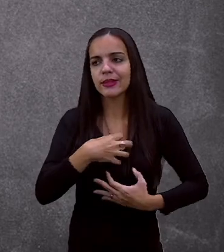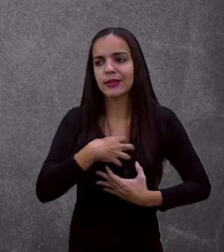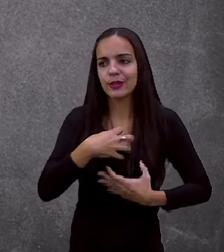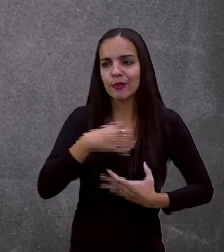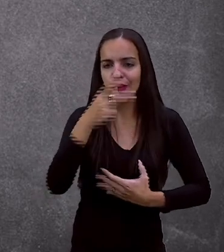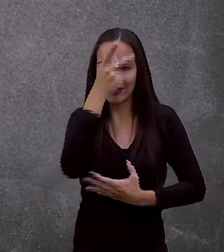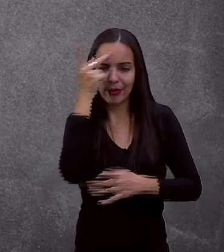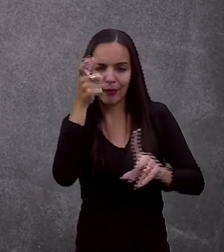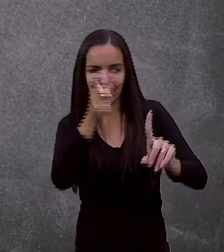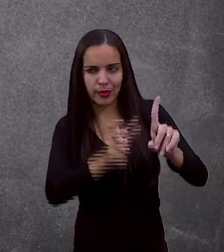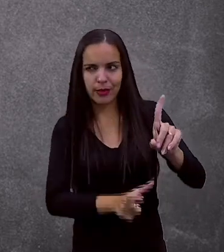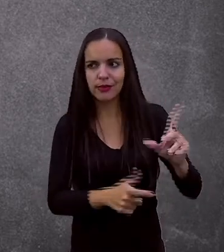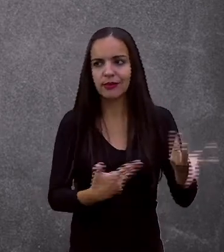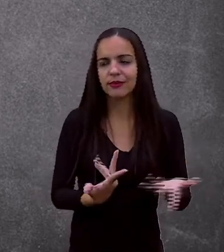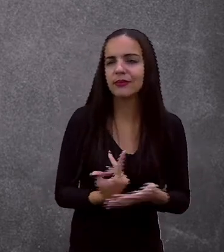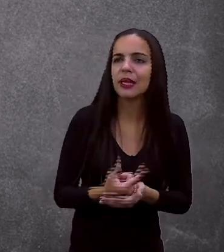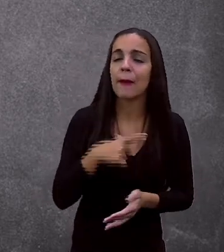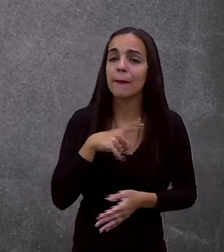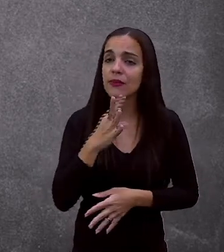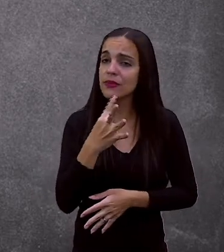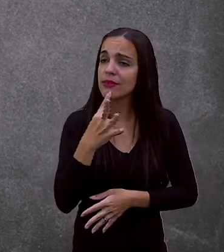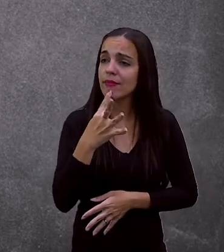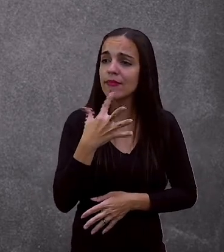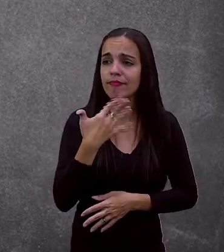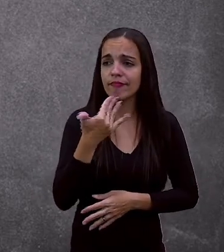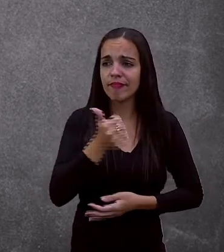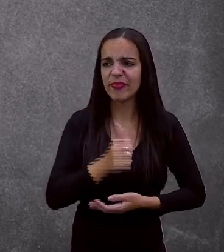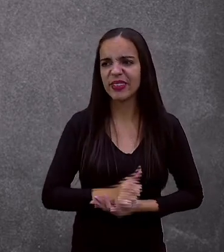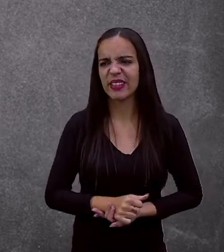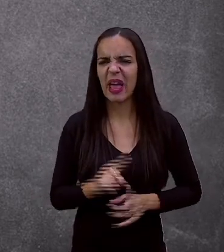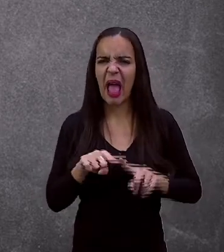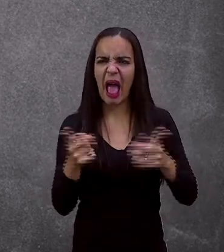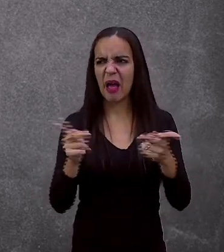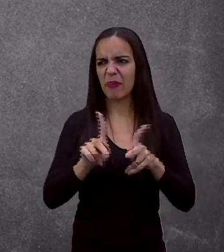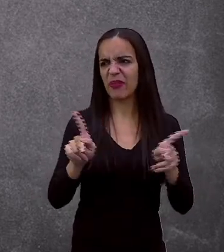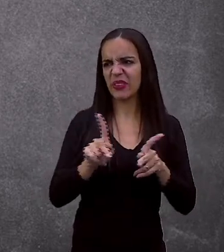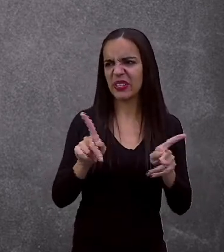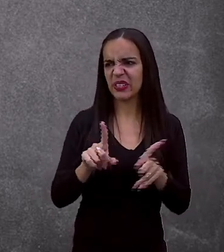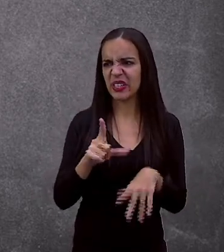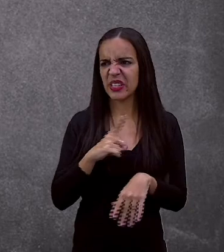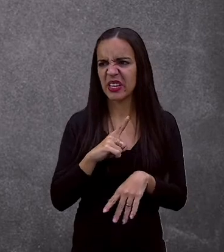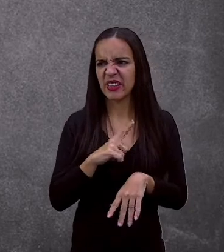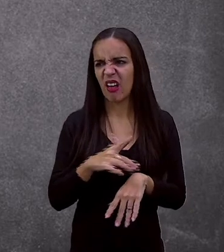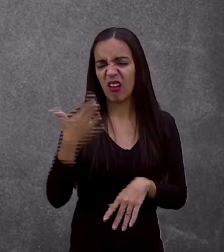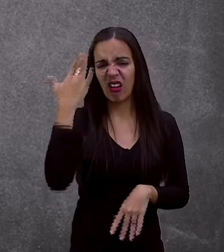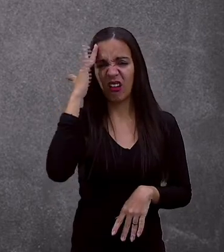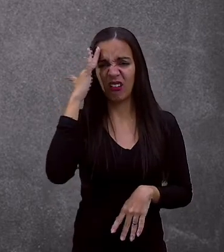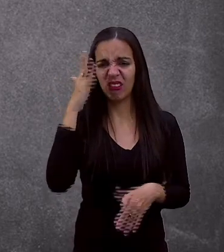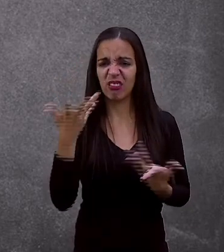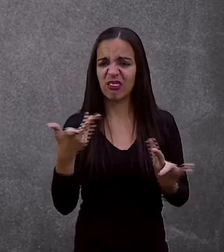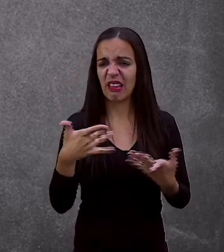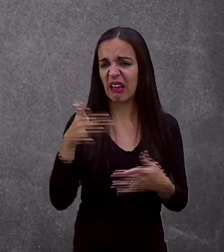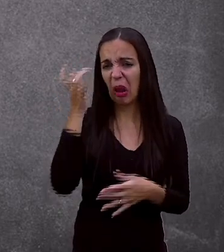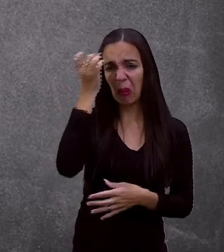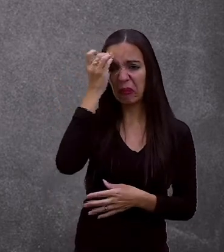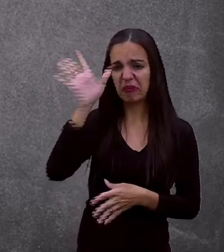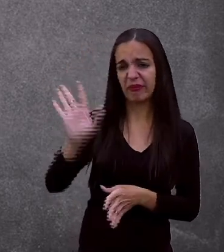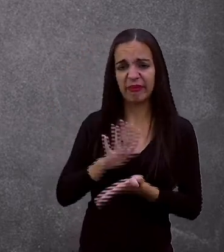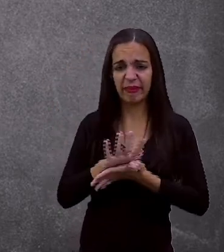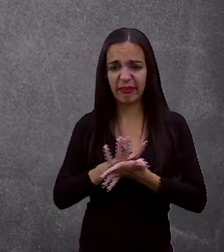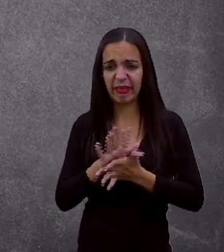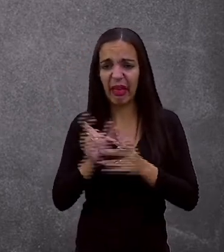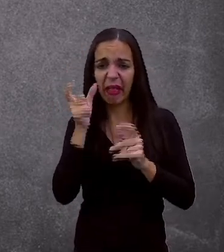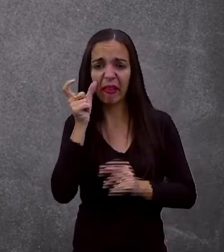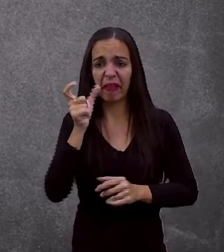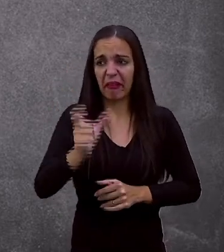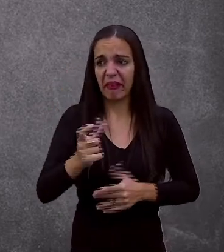você mesmo. Ou com algum conhecido seu. Ah professora. Mas não aconteceu nada de interessante comigo. E nem com algum conhecido. Então.